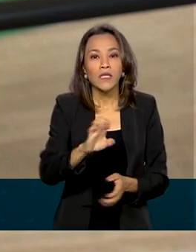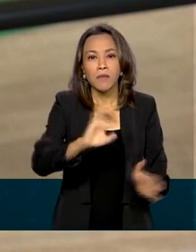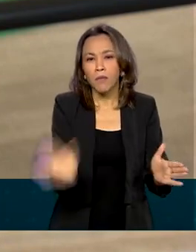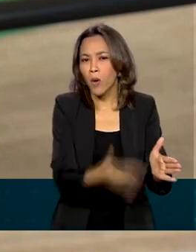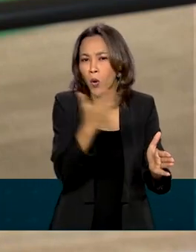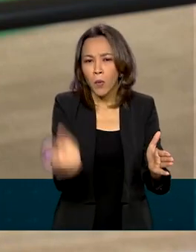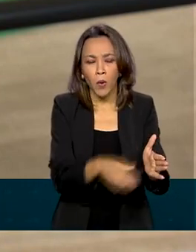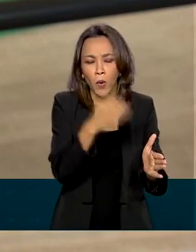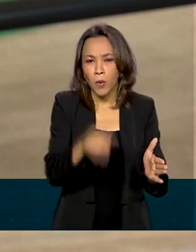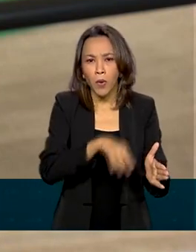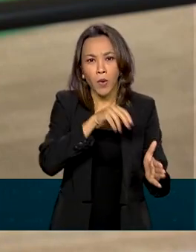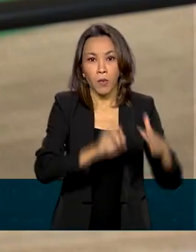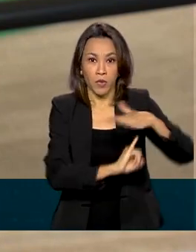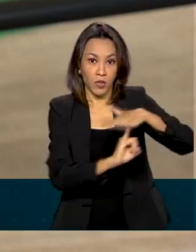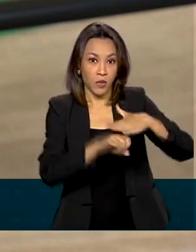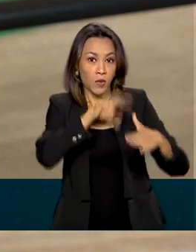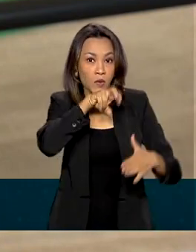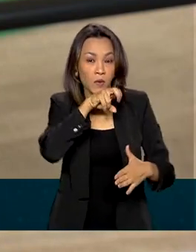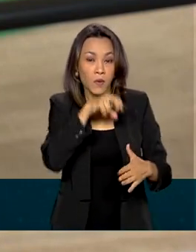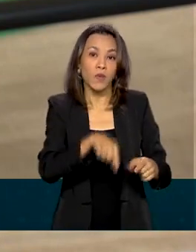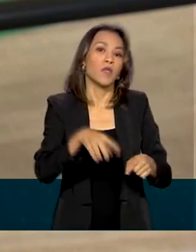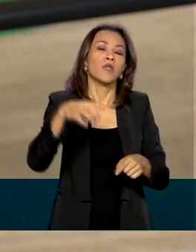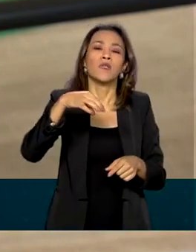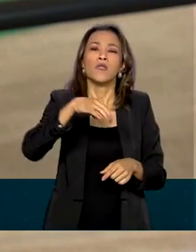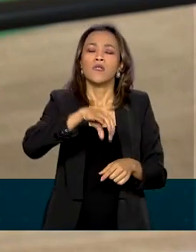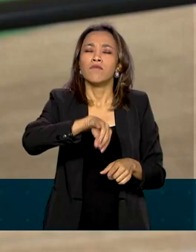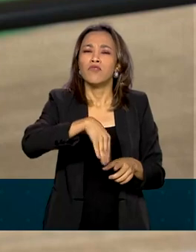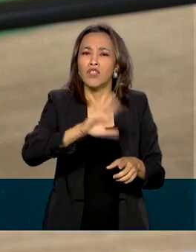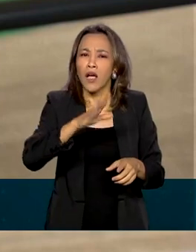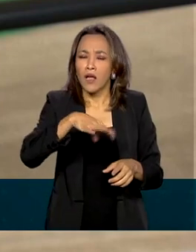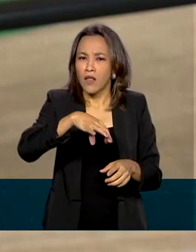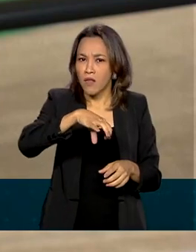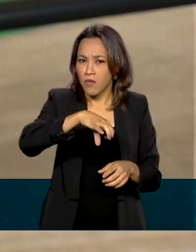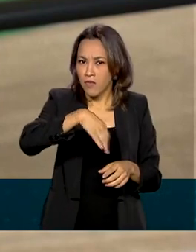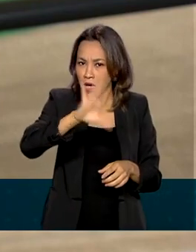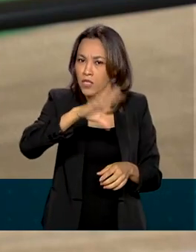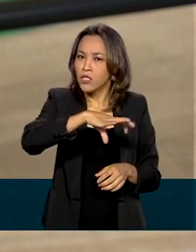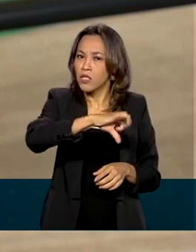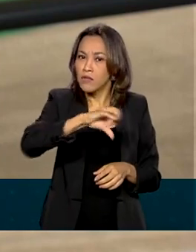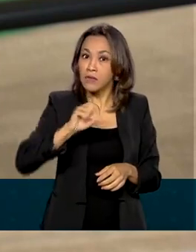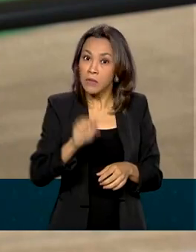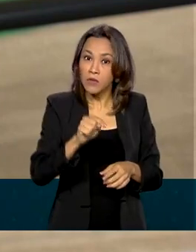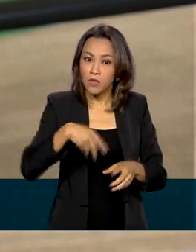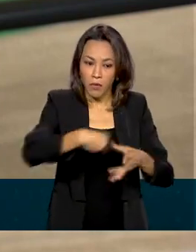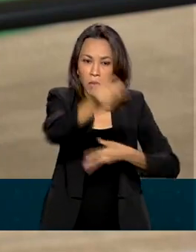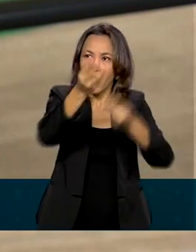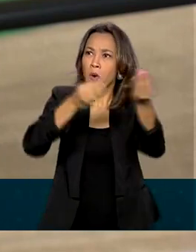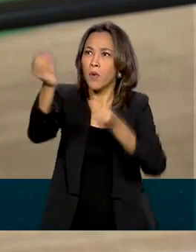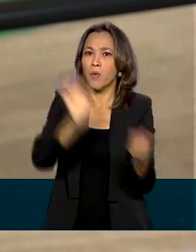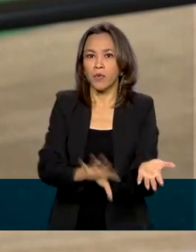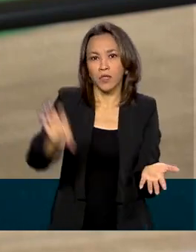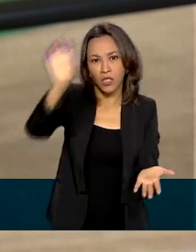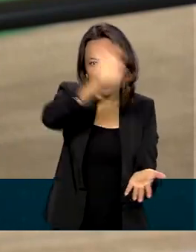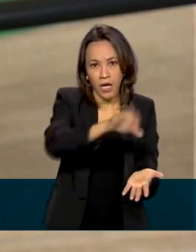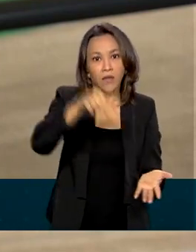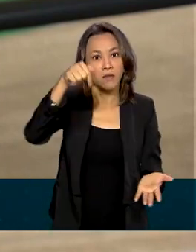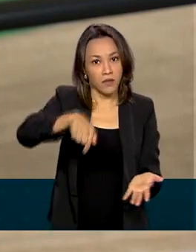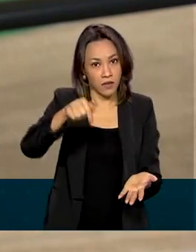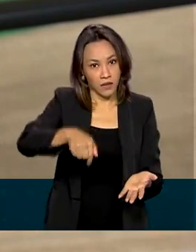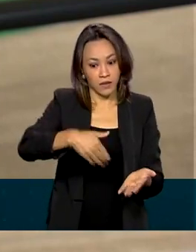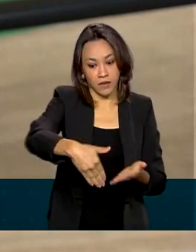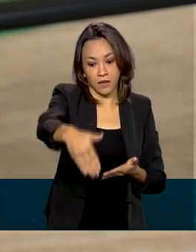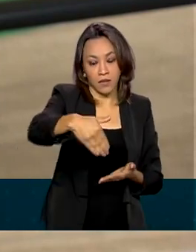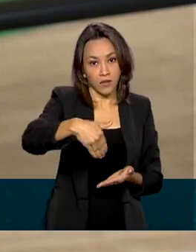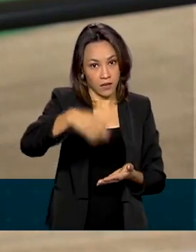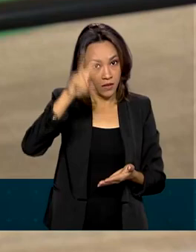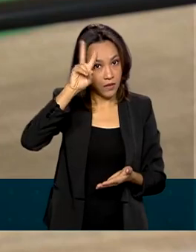699.940, foram distribuídas aos estados nesta segunda-feira e eles é que